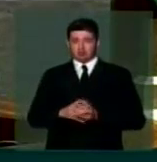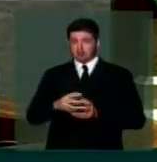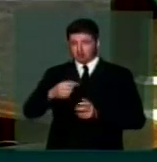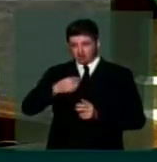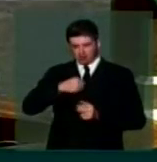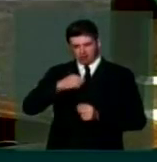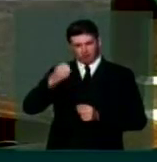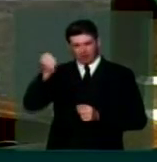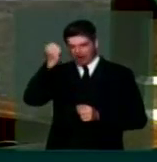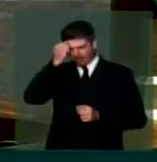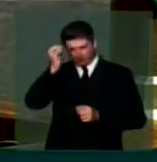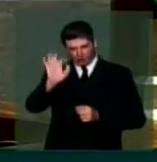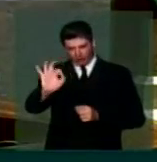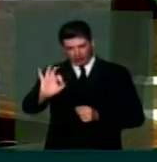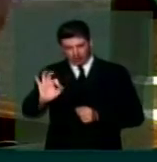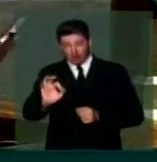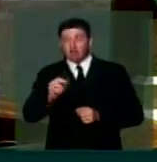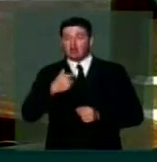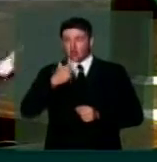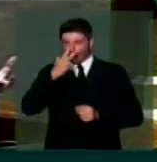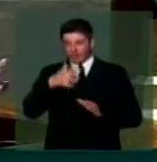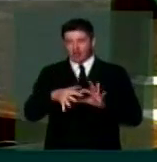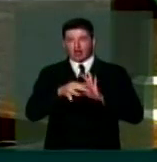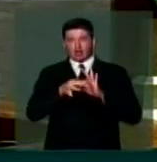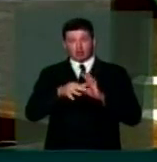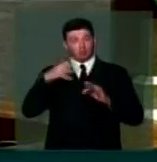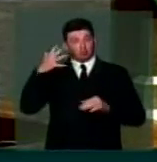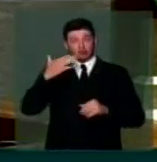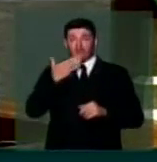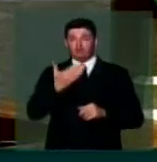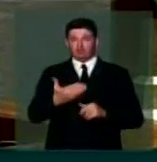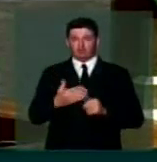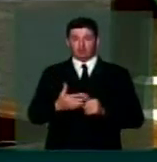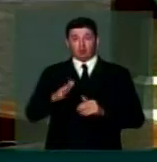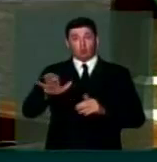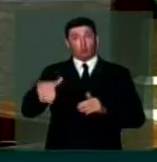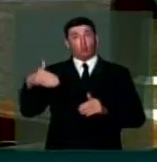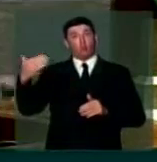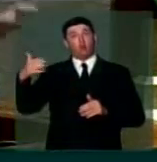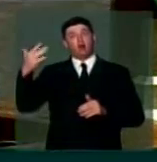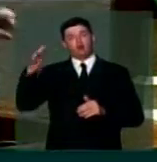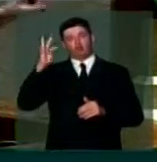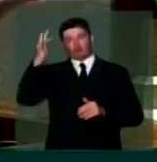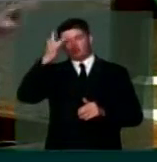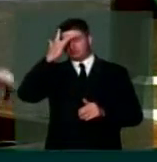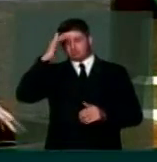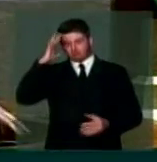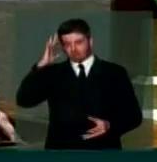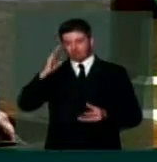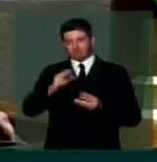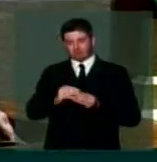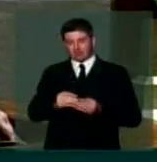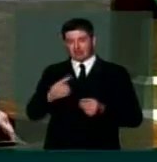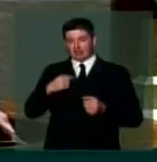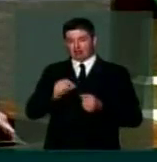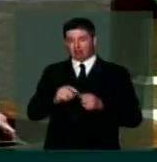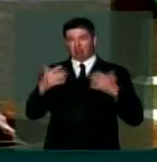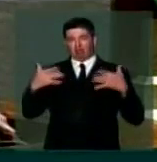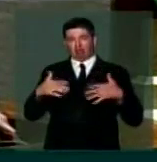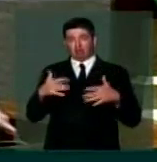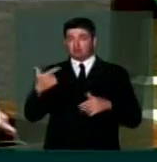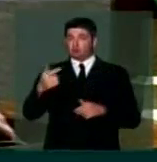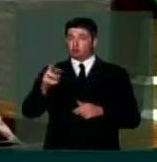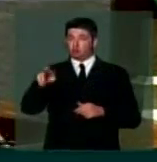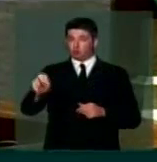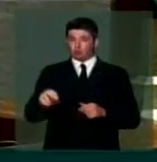um minuto e acho que essa aliança dará frutos políticos quando as pessoas compreenderem o que fizeram no segundo